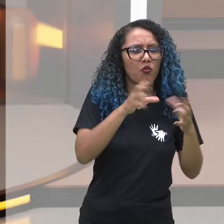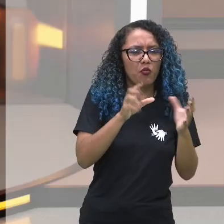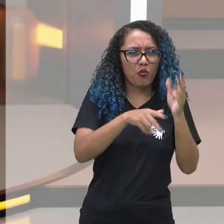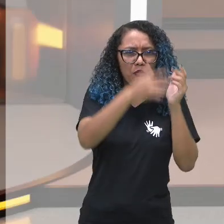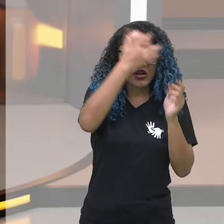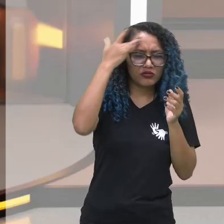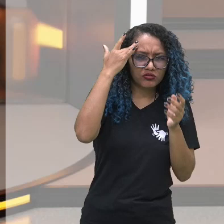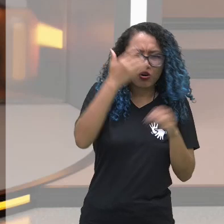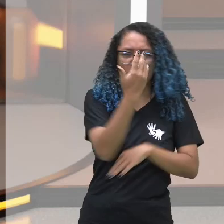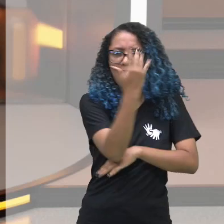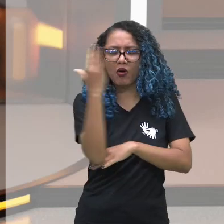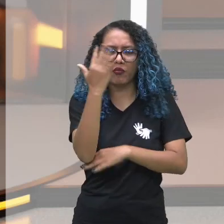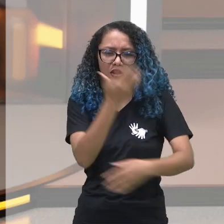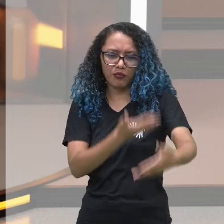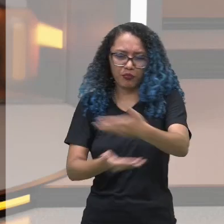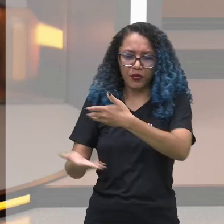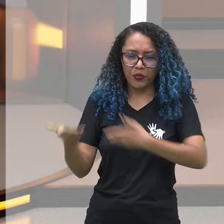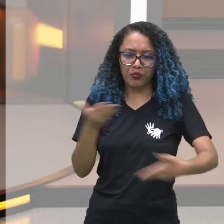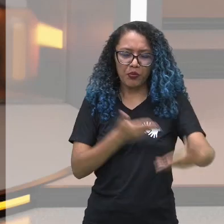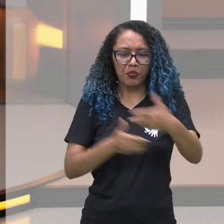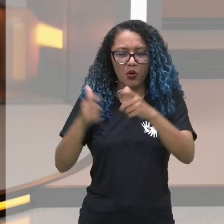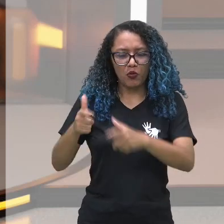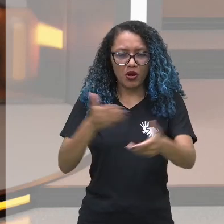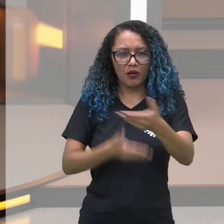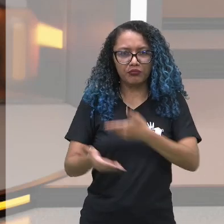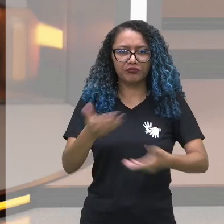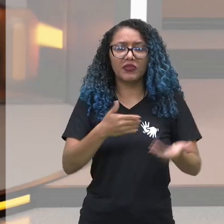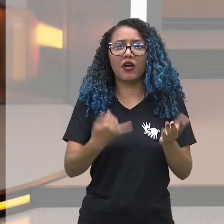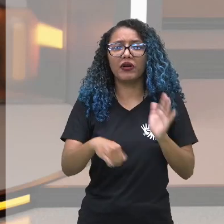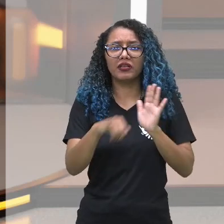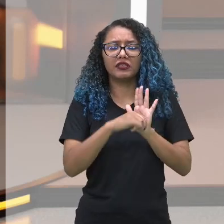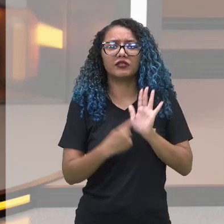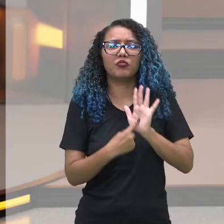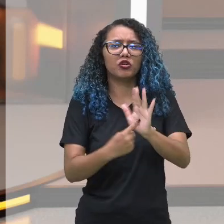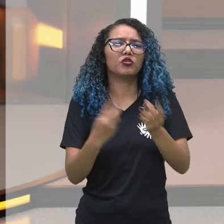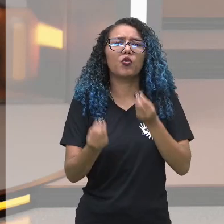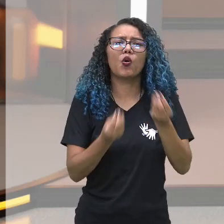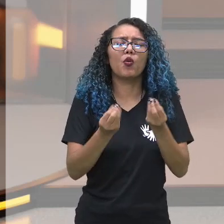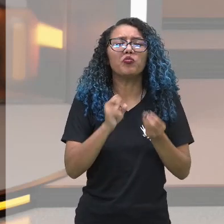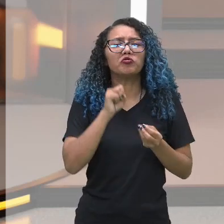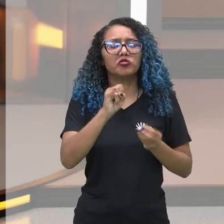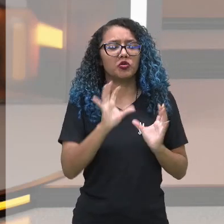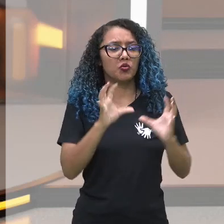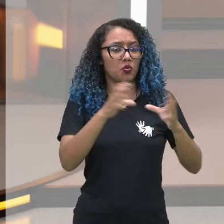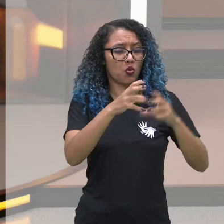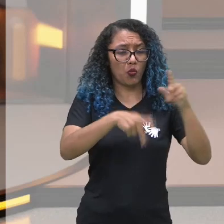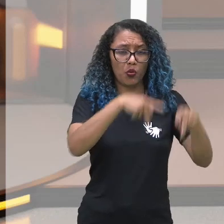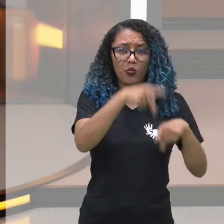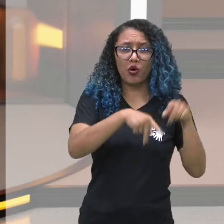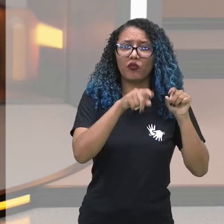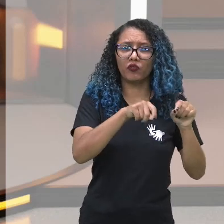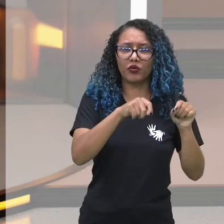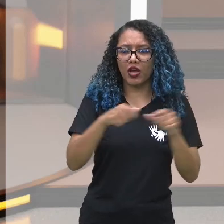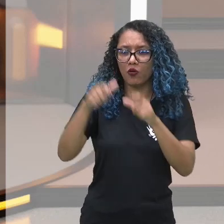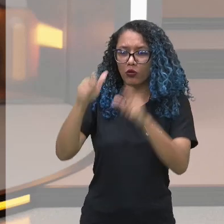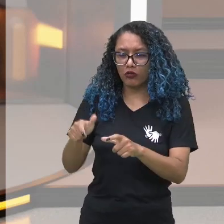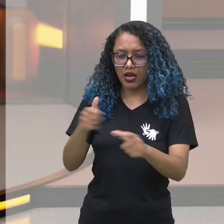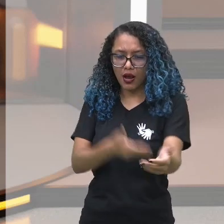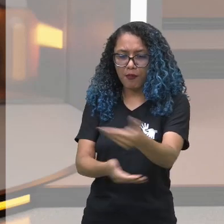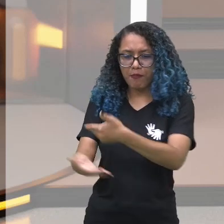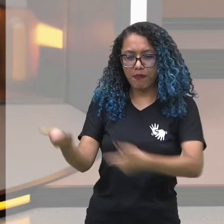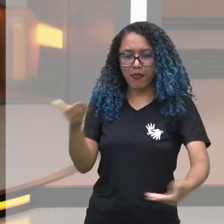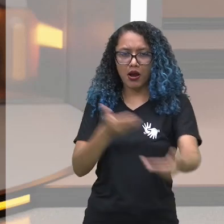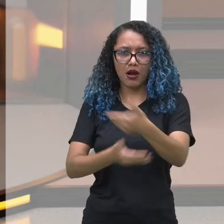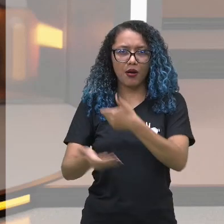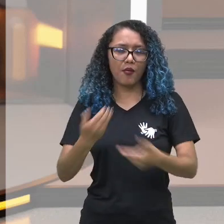A identidade de cada povo, ela se revela quando aquele povo começa a se relacionar com